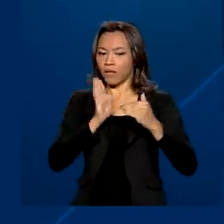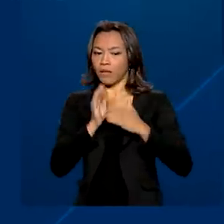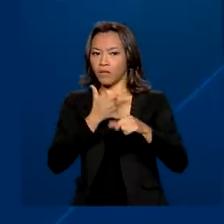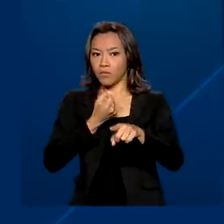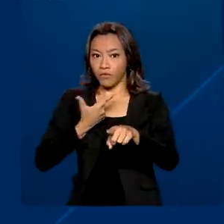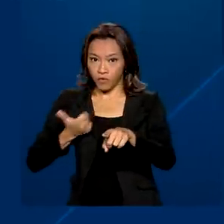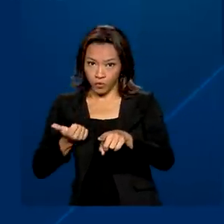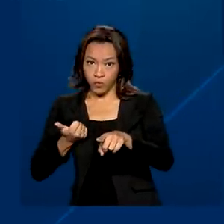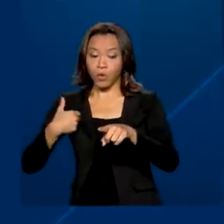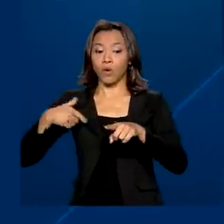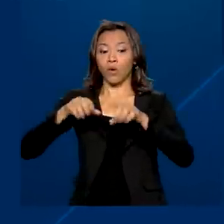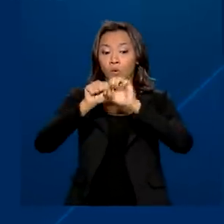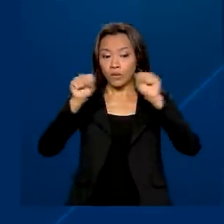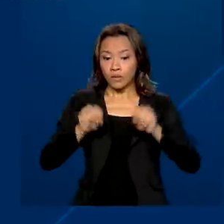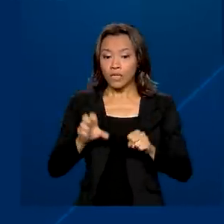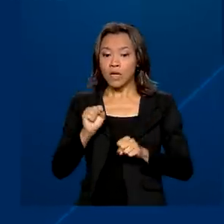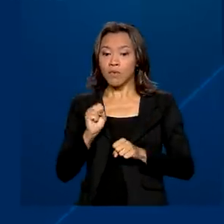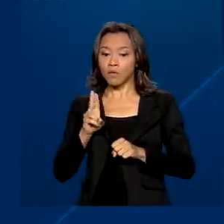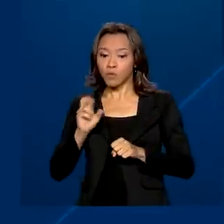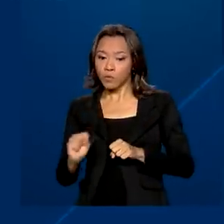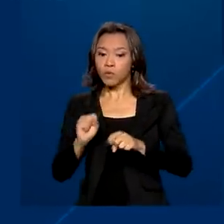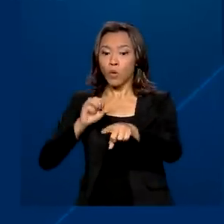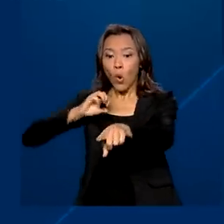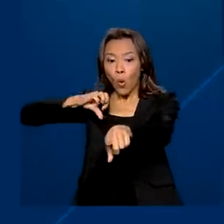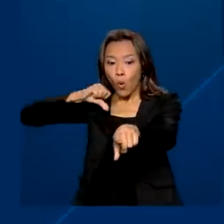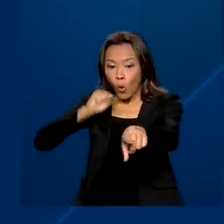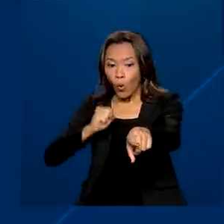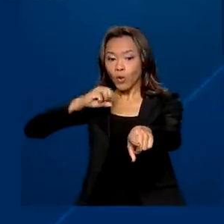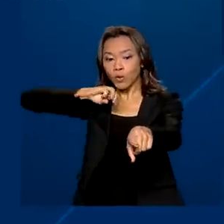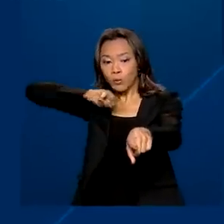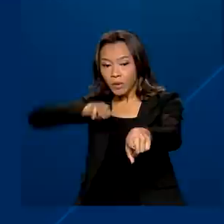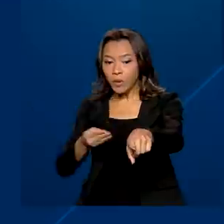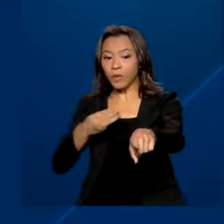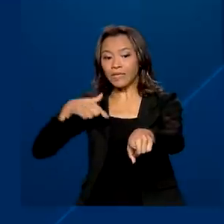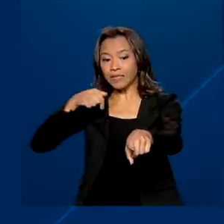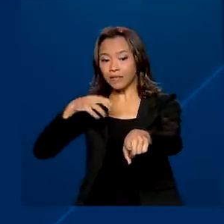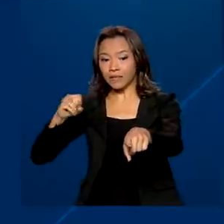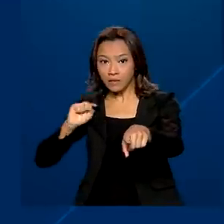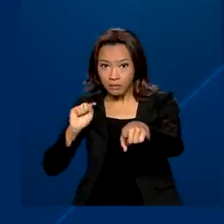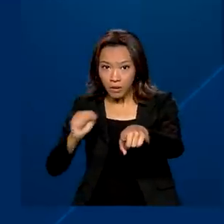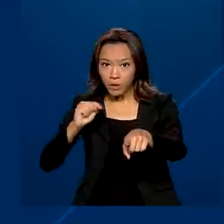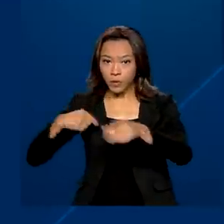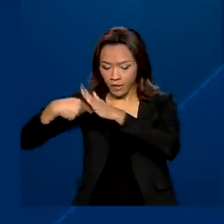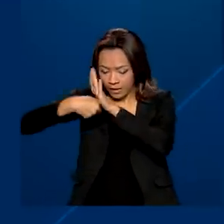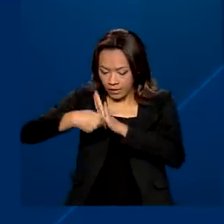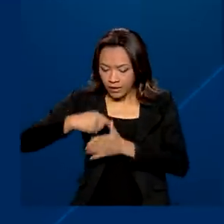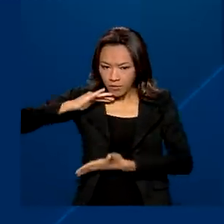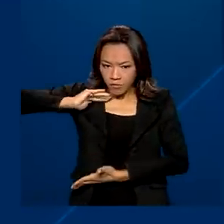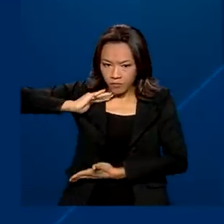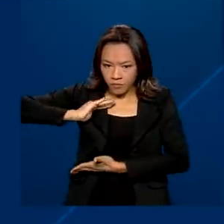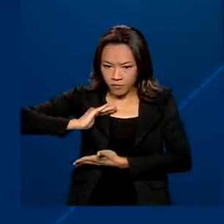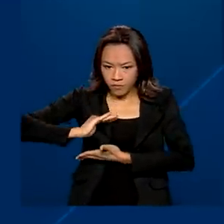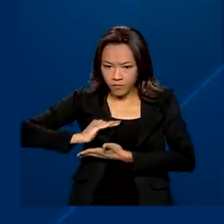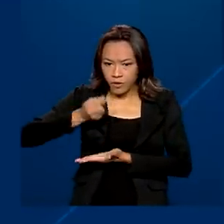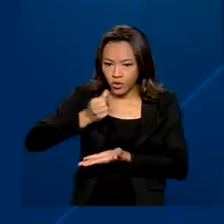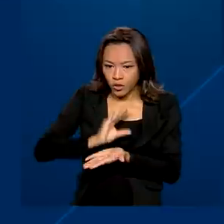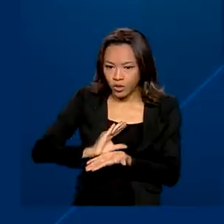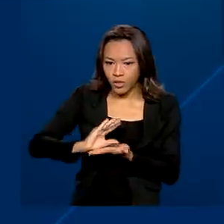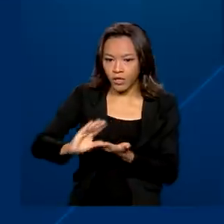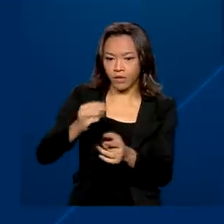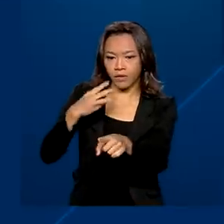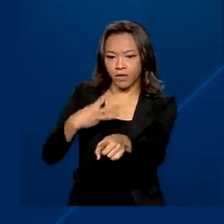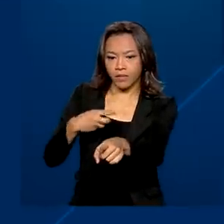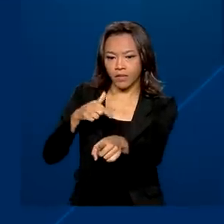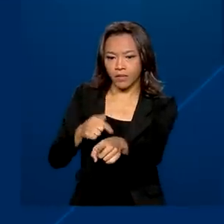o SUS realizou 8 milhões e 700 mil exames de mamografia, um investimento de 379 milhões